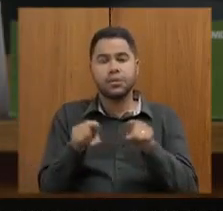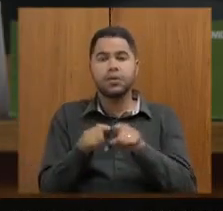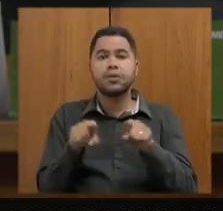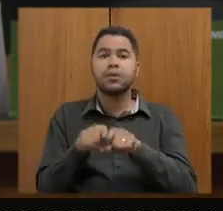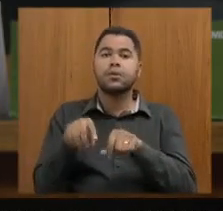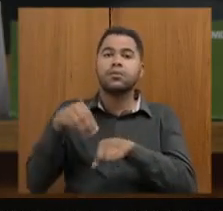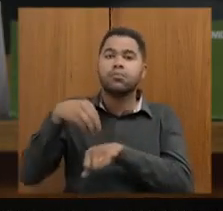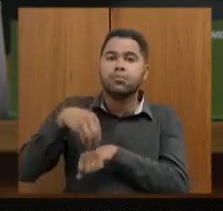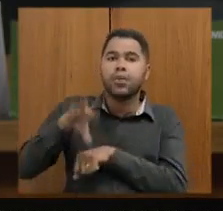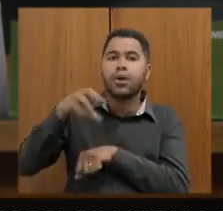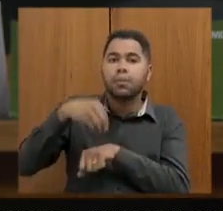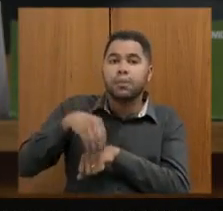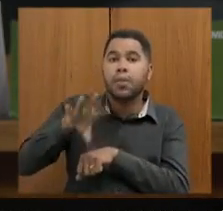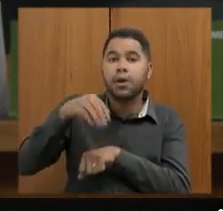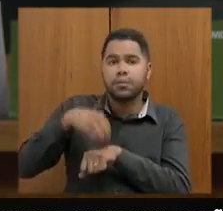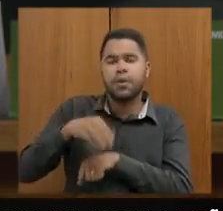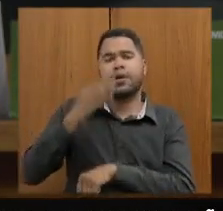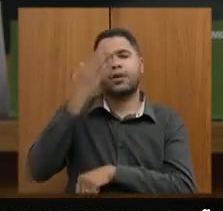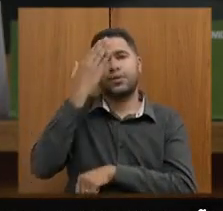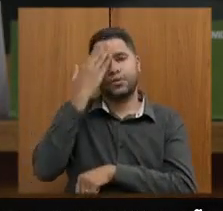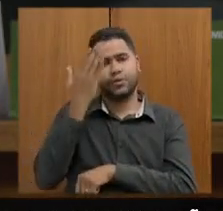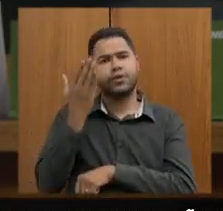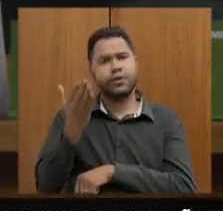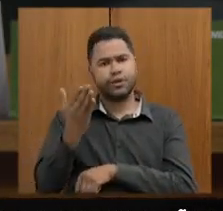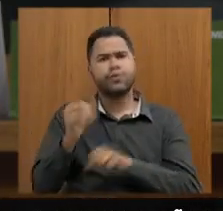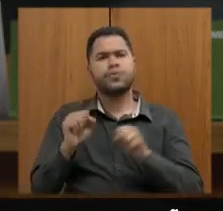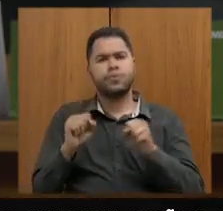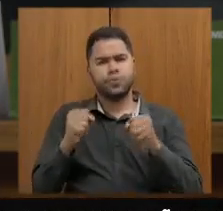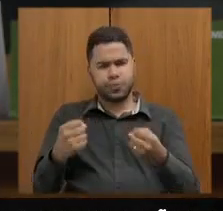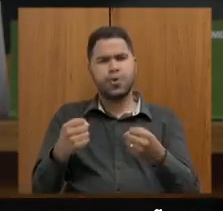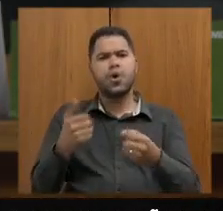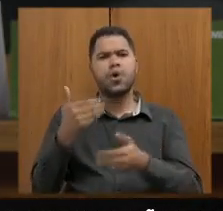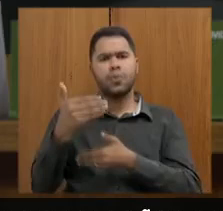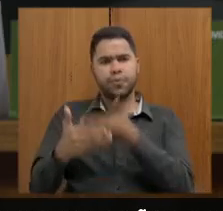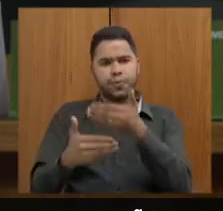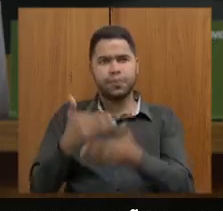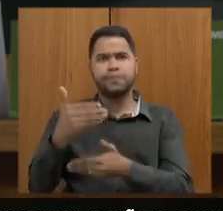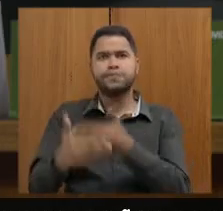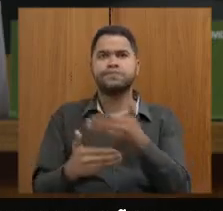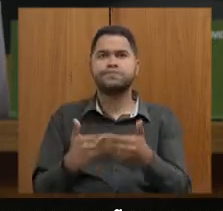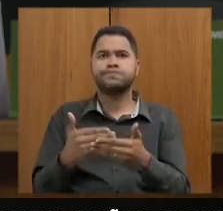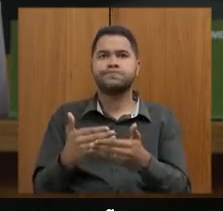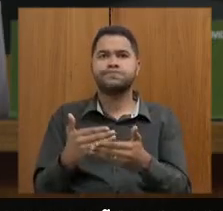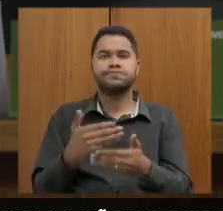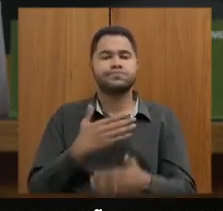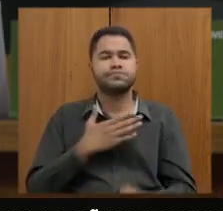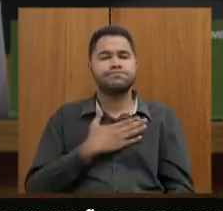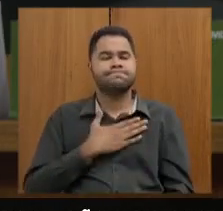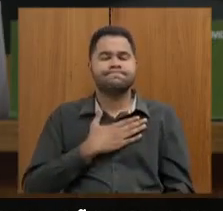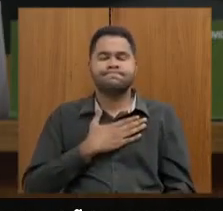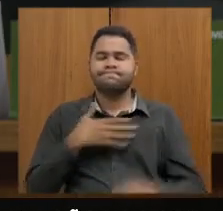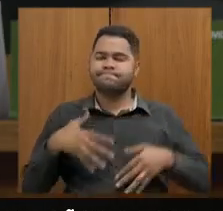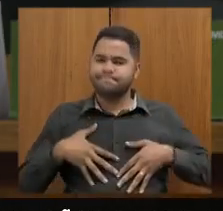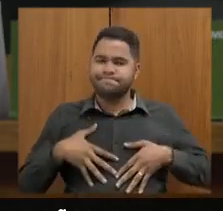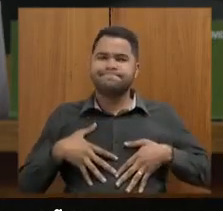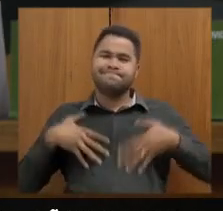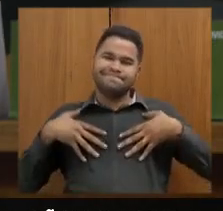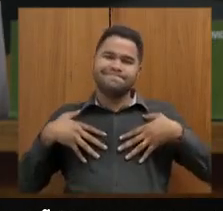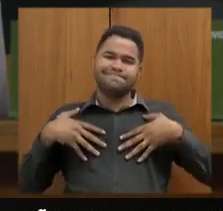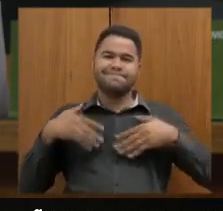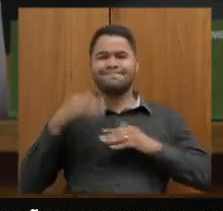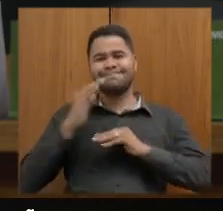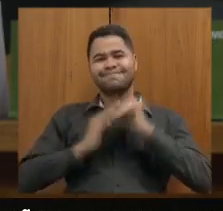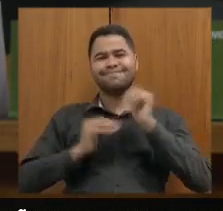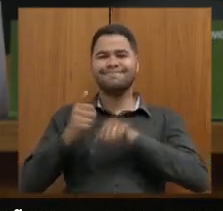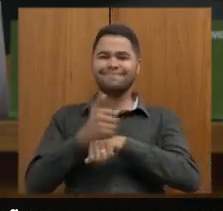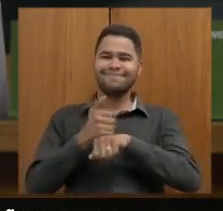compartilhamos essas informações eu sei como é que a senhora é defensora desse processo e isso também é uma grande alegria para mim esses profissionais já